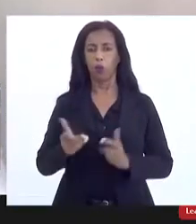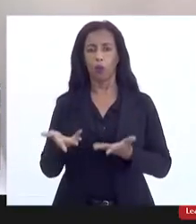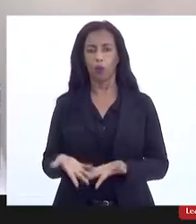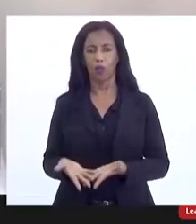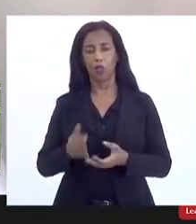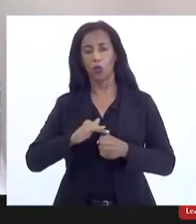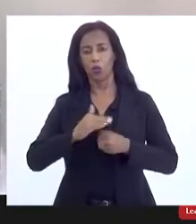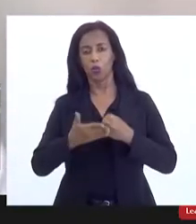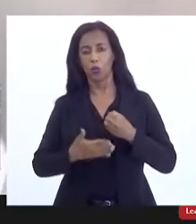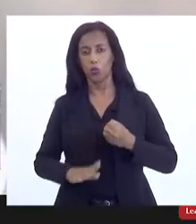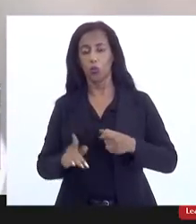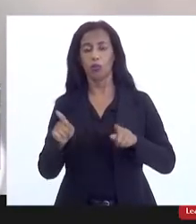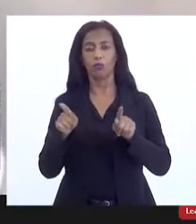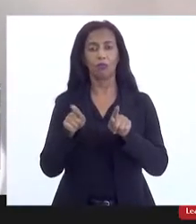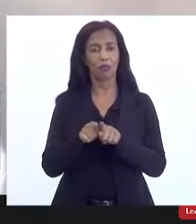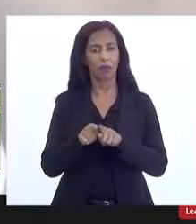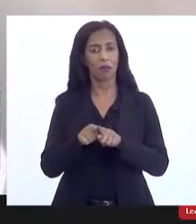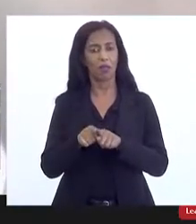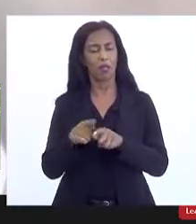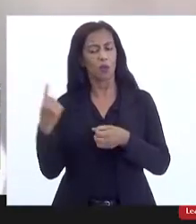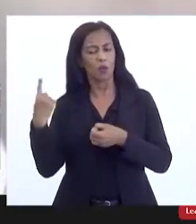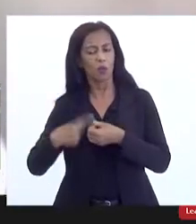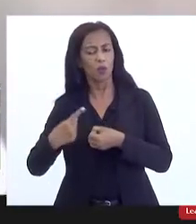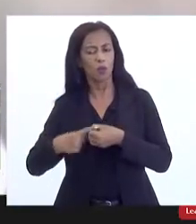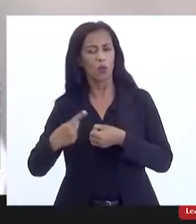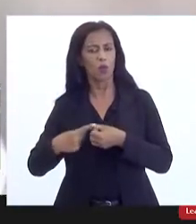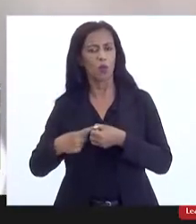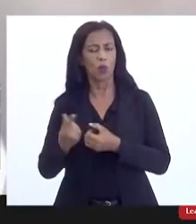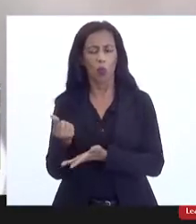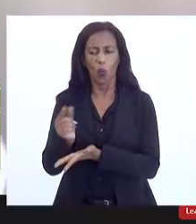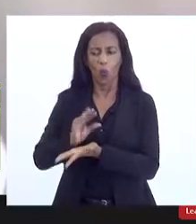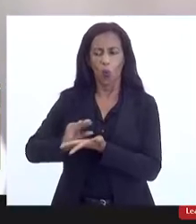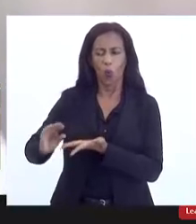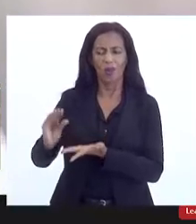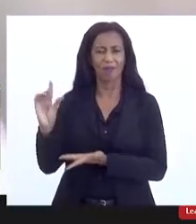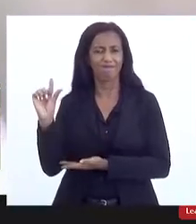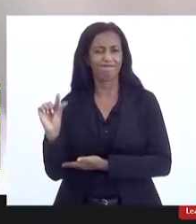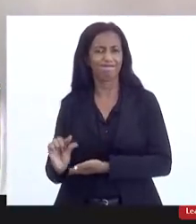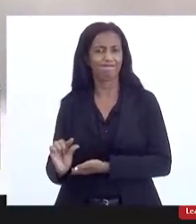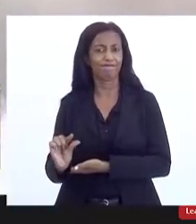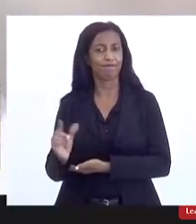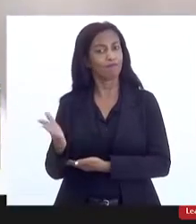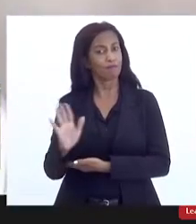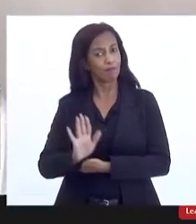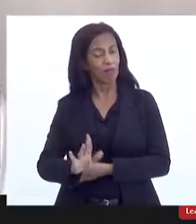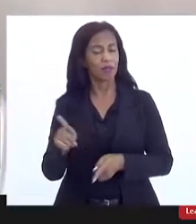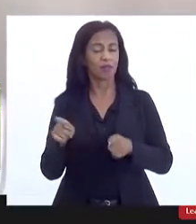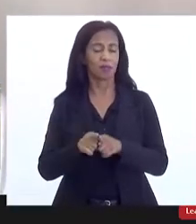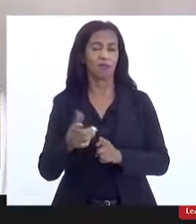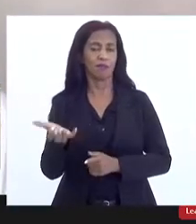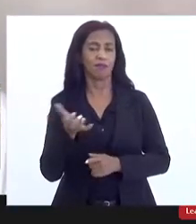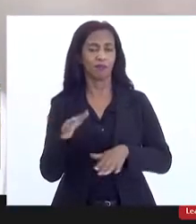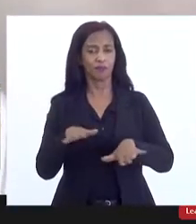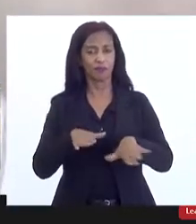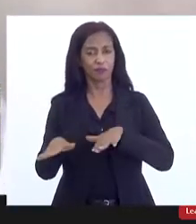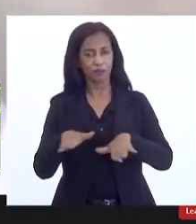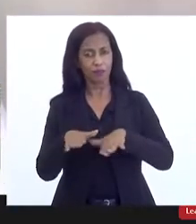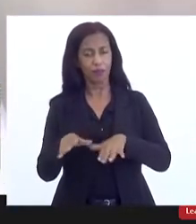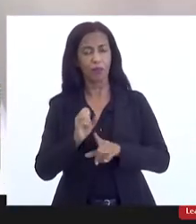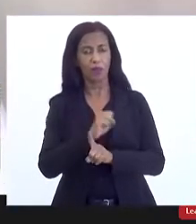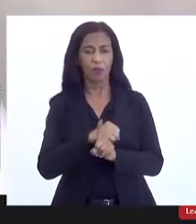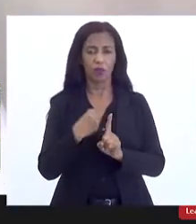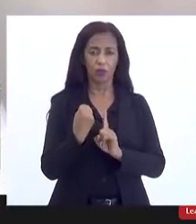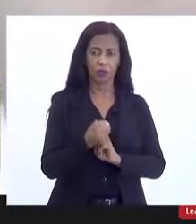o esgotamento sanitário em municípios, muitas vezes com orçamentos reduzidos, mas também queremos ouvir os movimentos